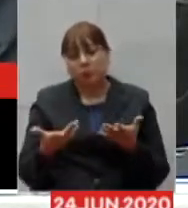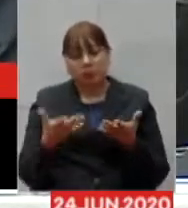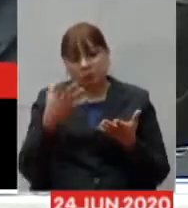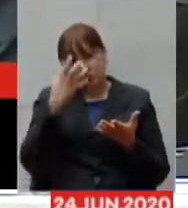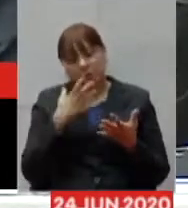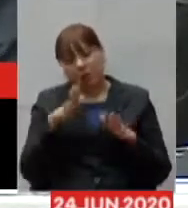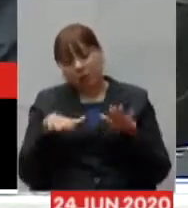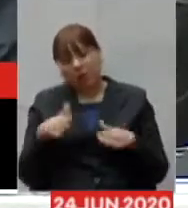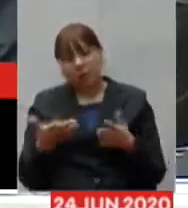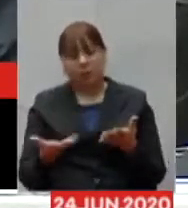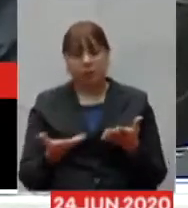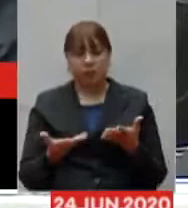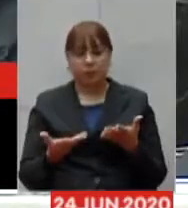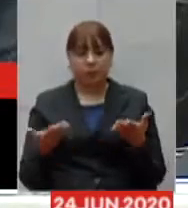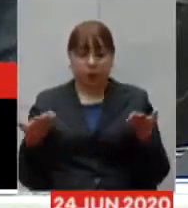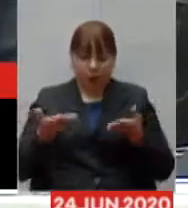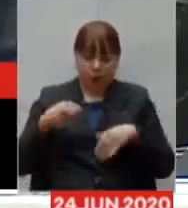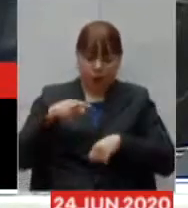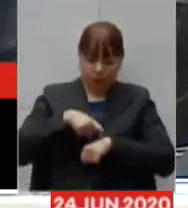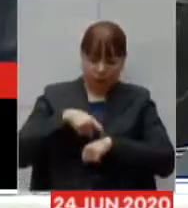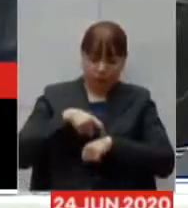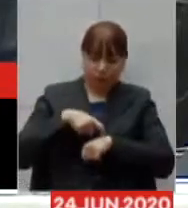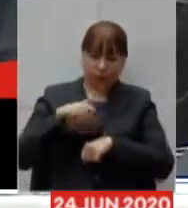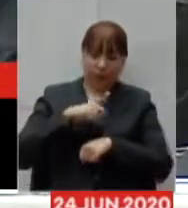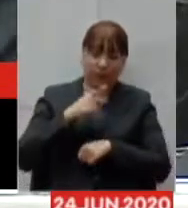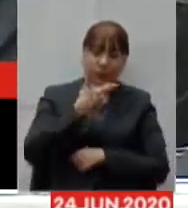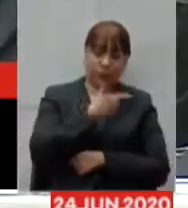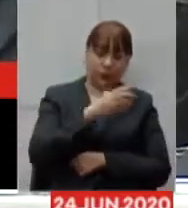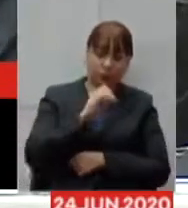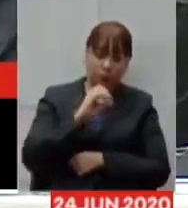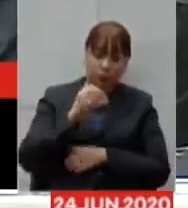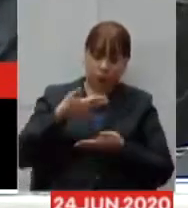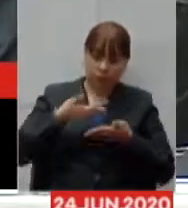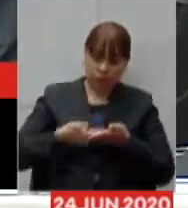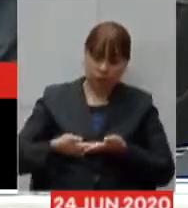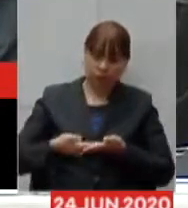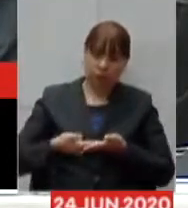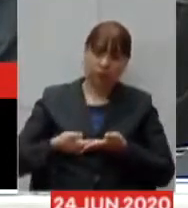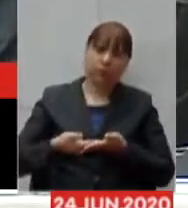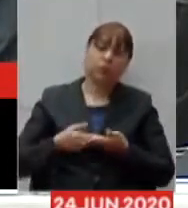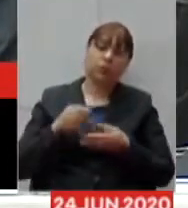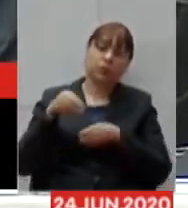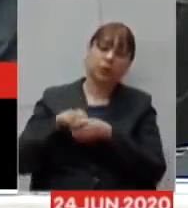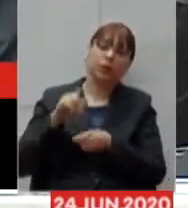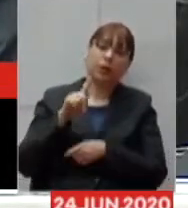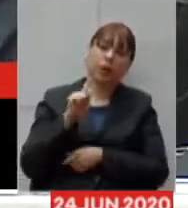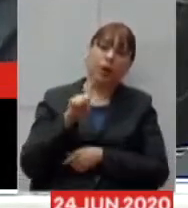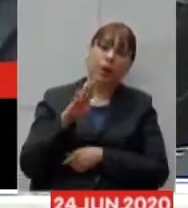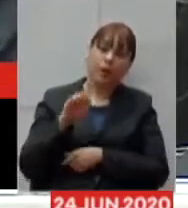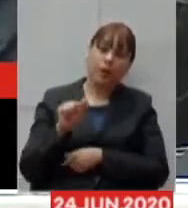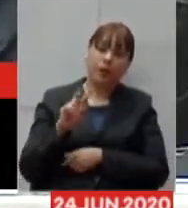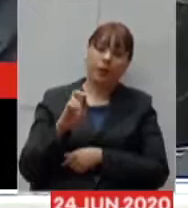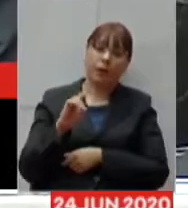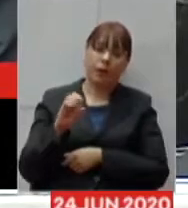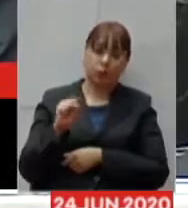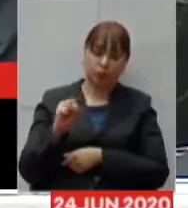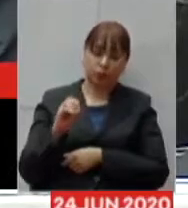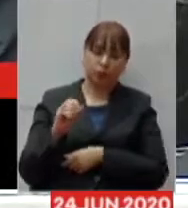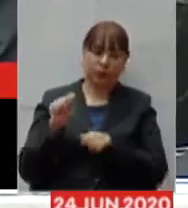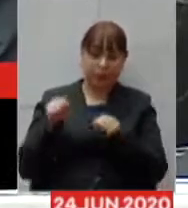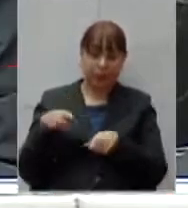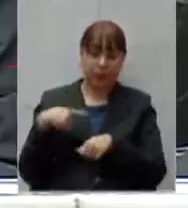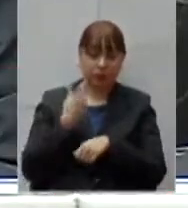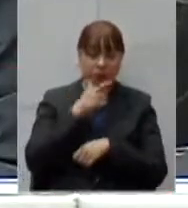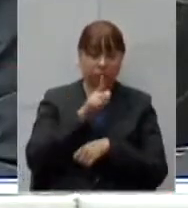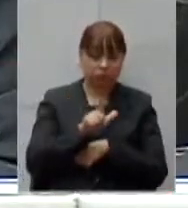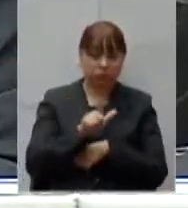nós optamos por abrir 200 leitos de enfermaria no Galba Veloso que são possíveis para nós ampliarmos